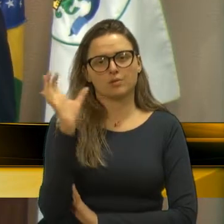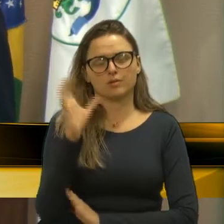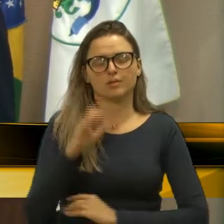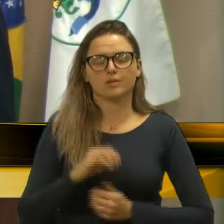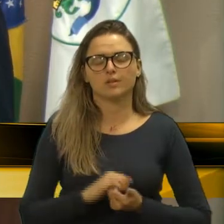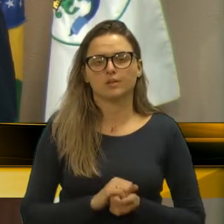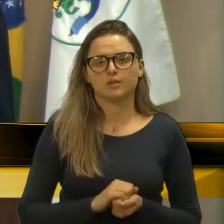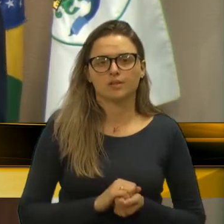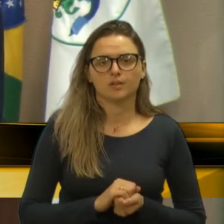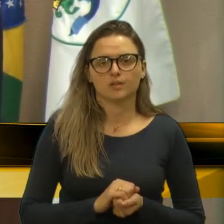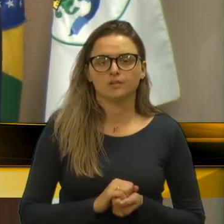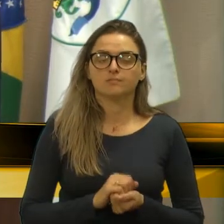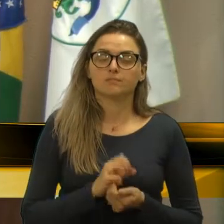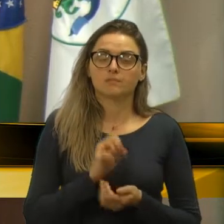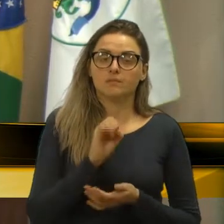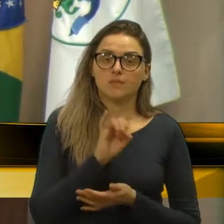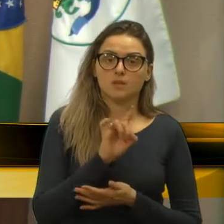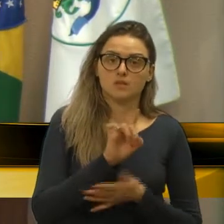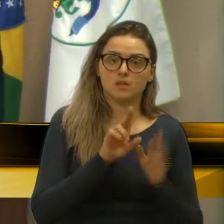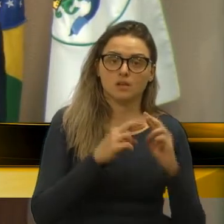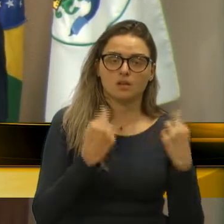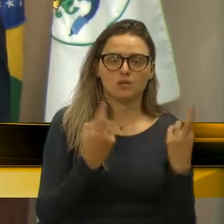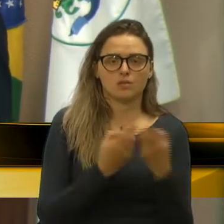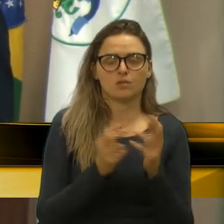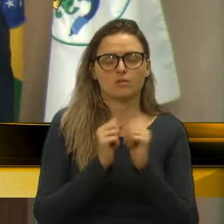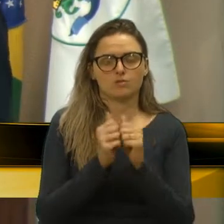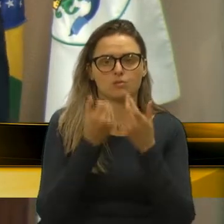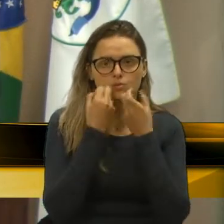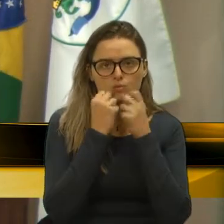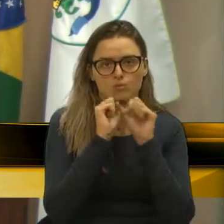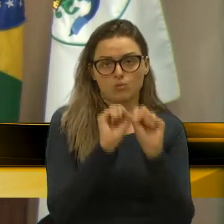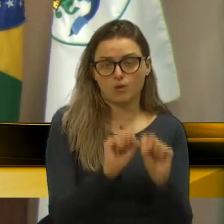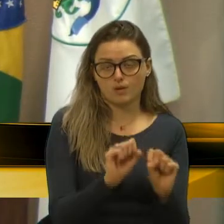seja, daqui a pouco, uma reunião junto com a secretaria que compete,